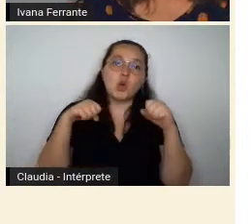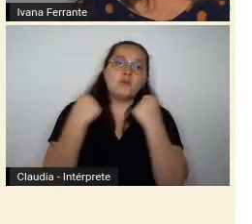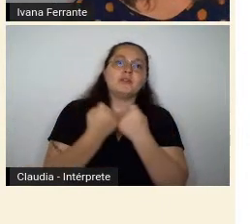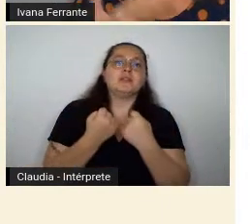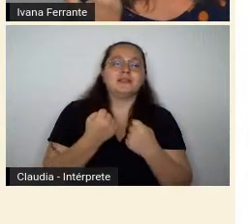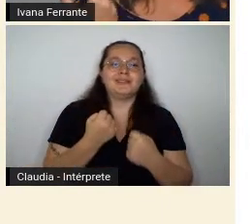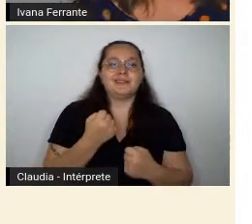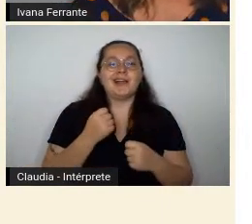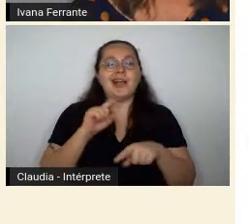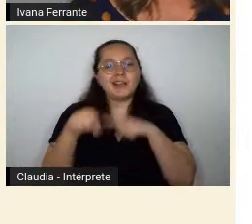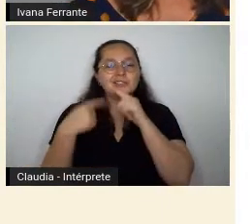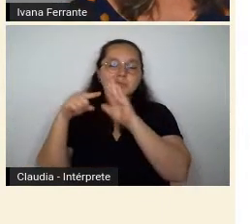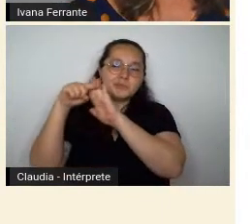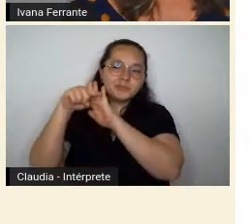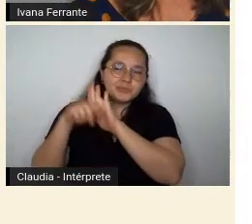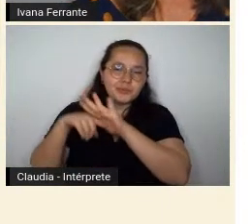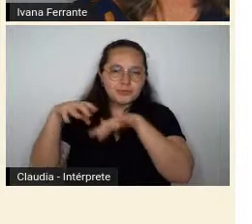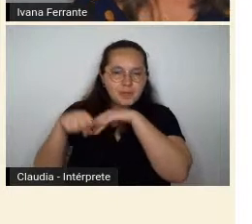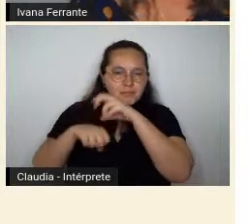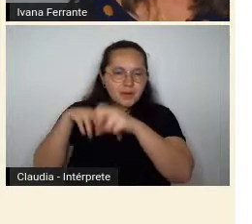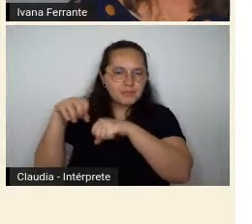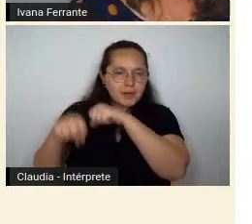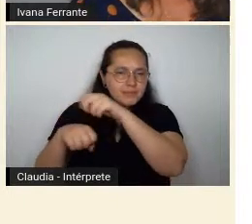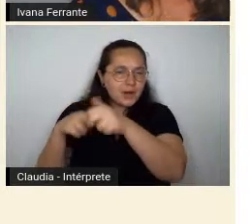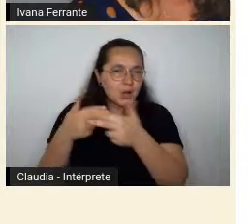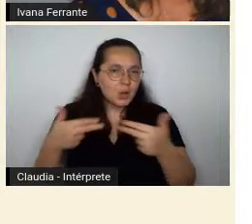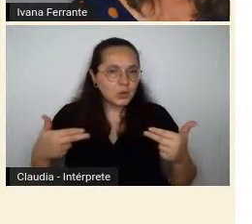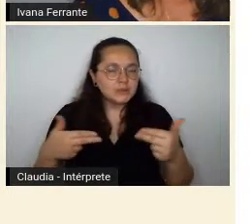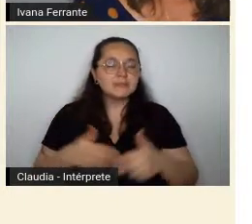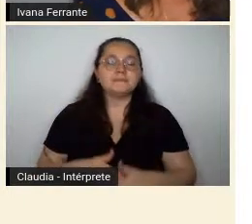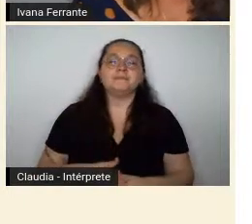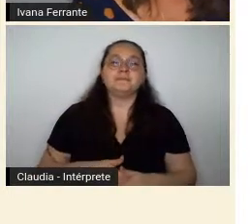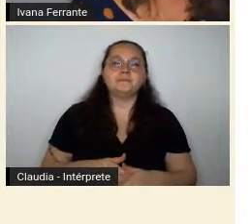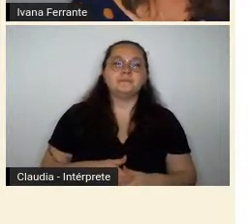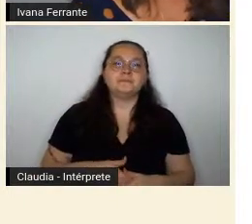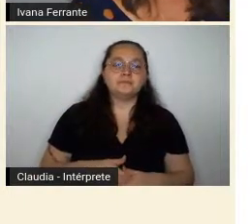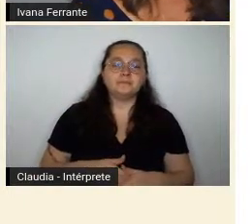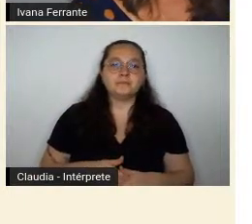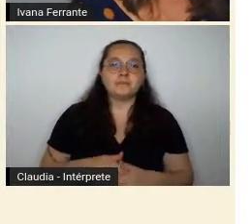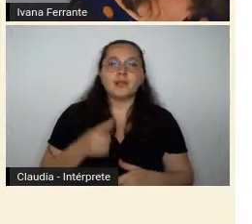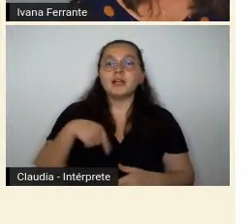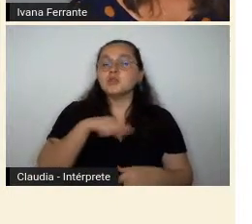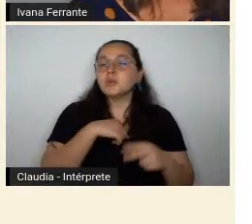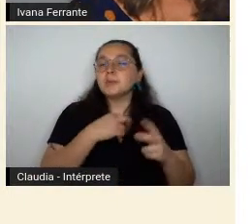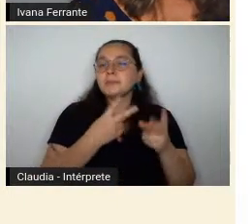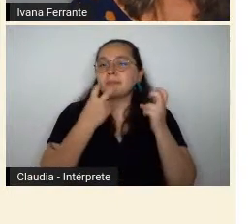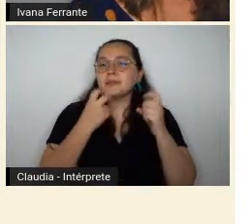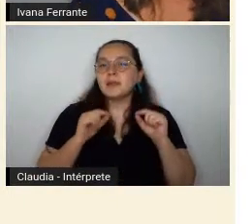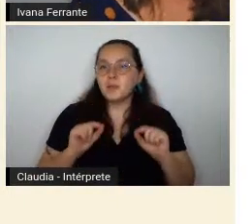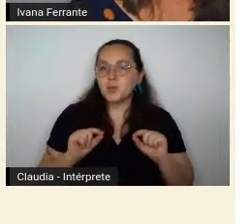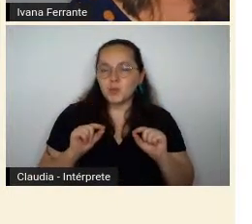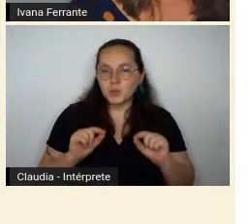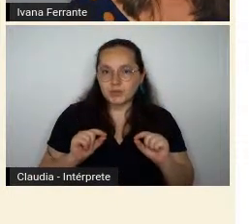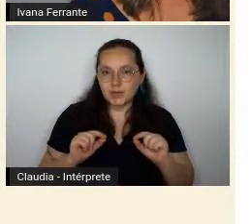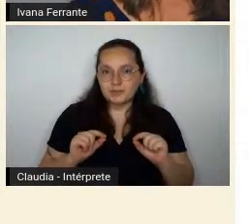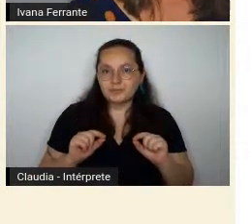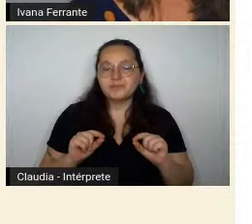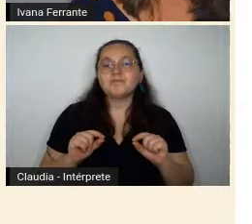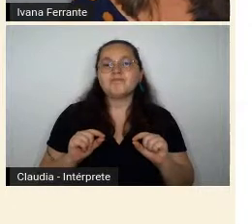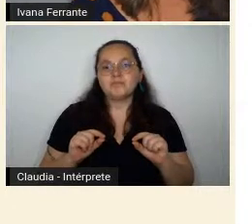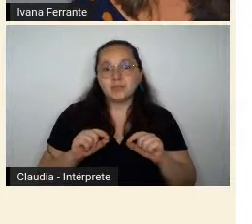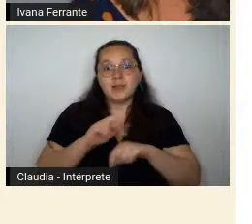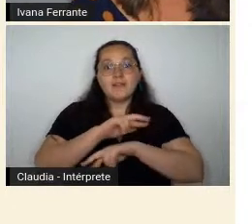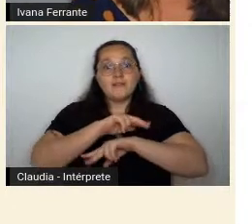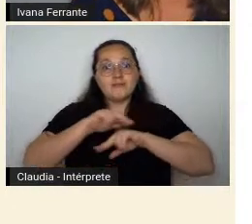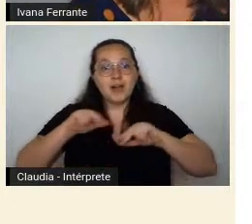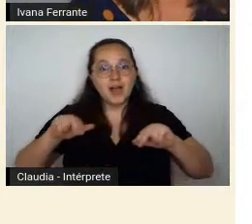resgatando fragmentos dessa conferência, a gente percebe que ele se vale de muitos versos de